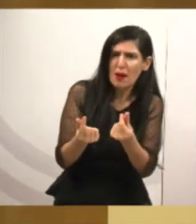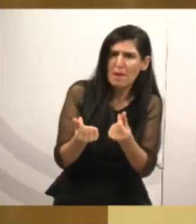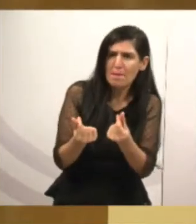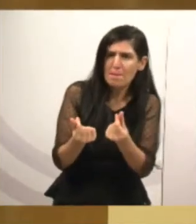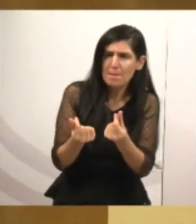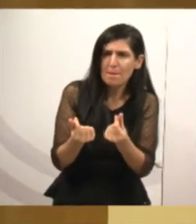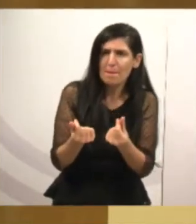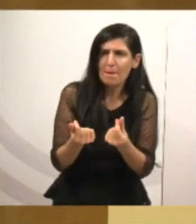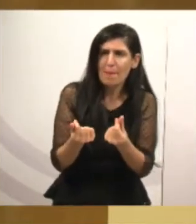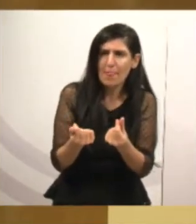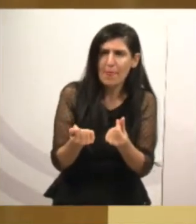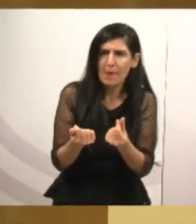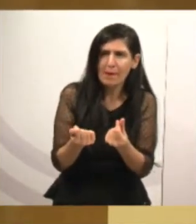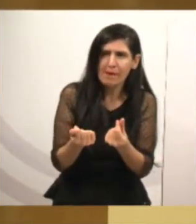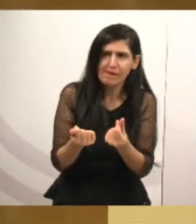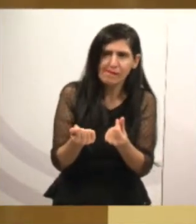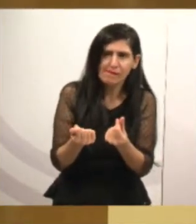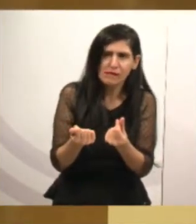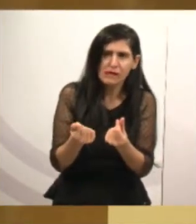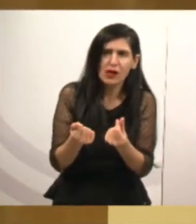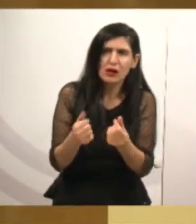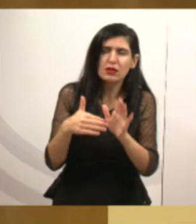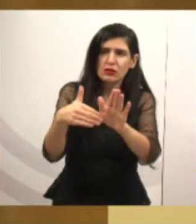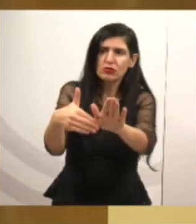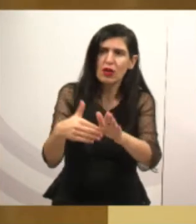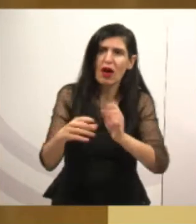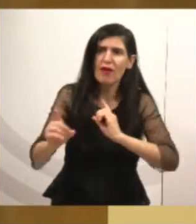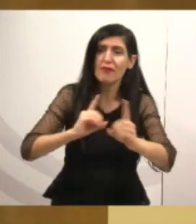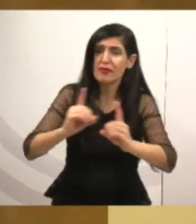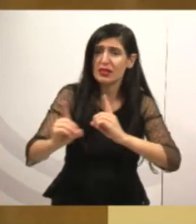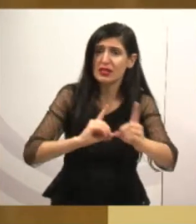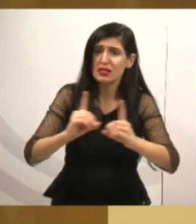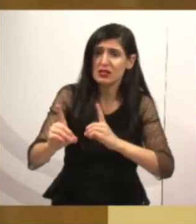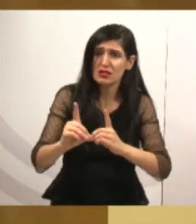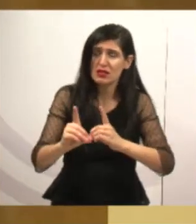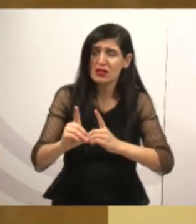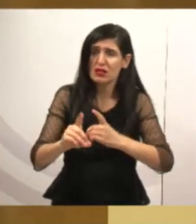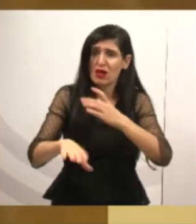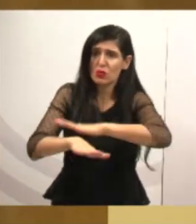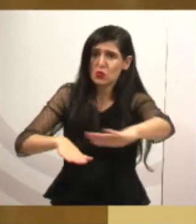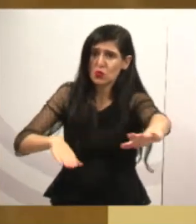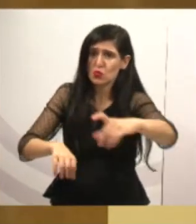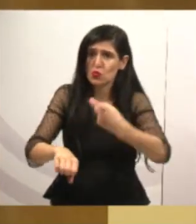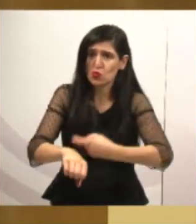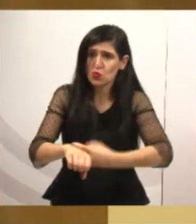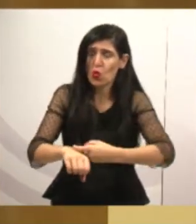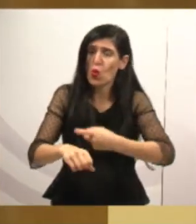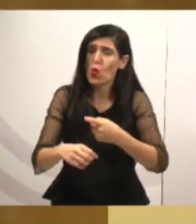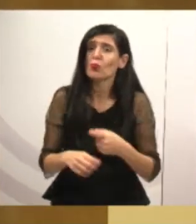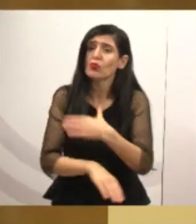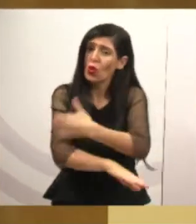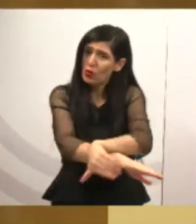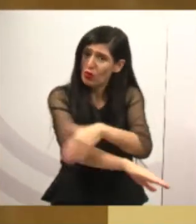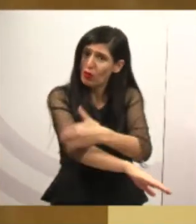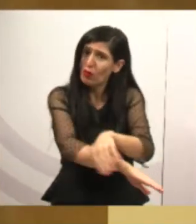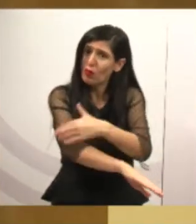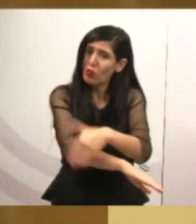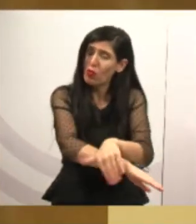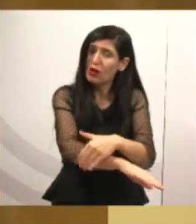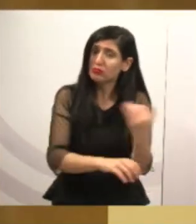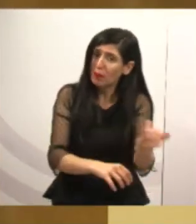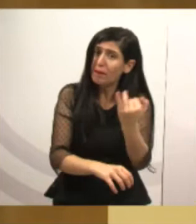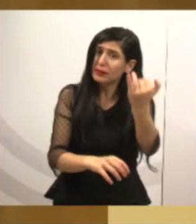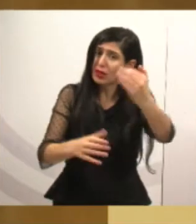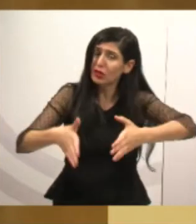para essas avenidas que estão sendo feitas. E são avenidas importantes aqui na nossa cidade. São ruas importantes aqui na nossa cidade